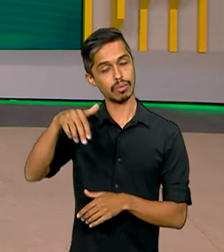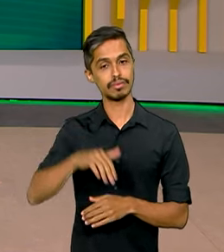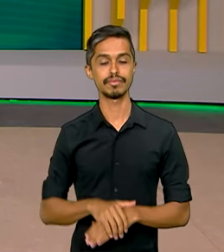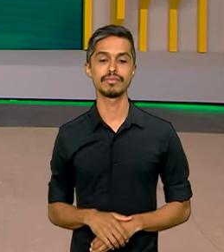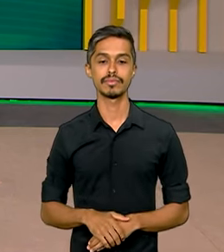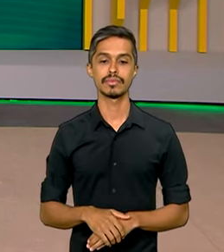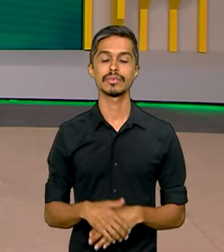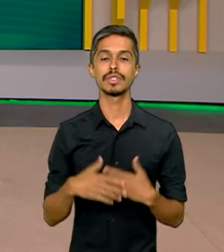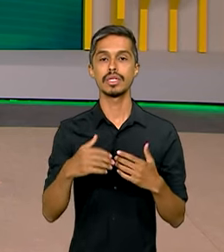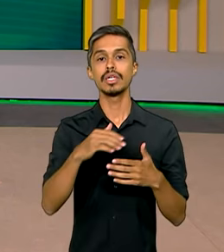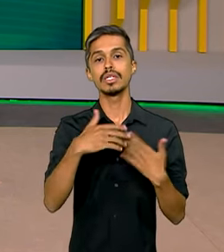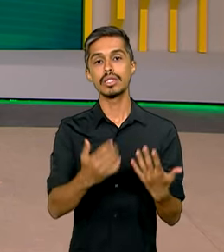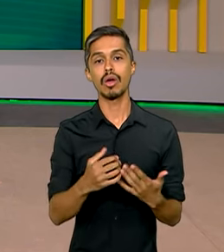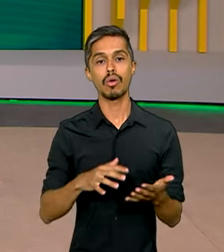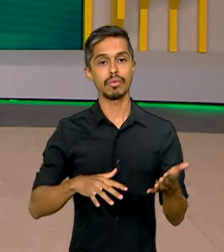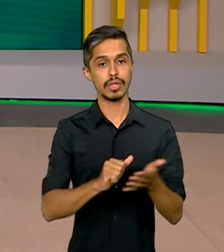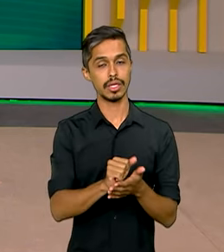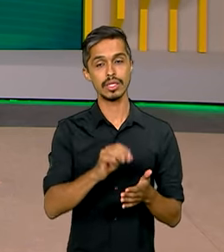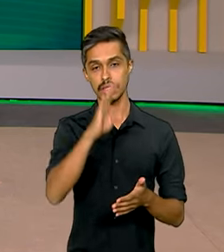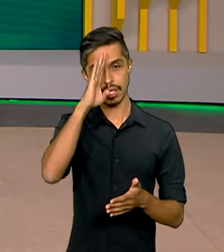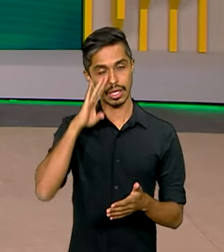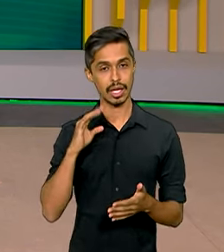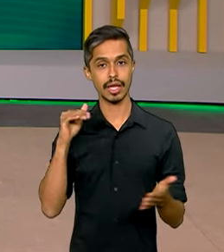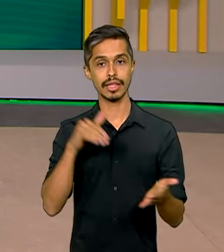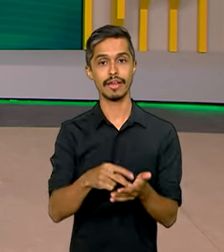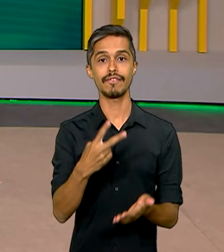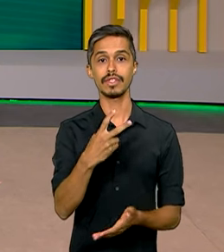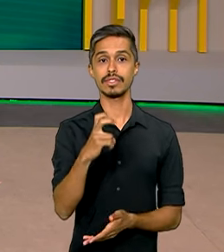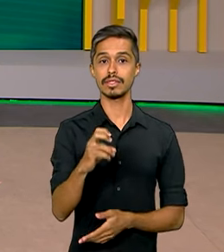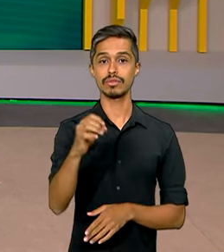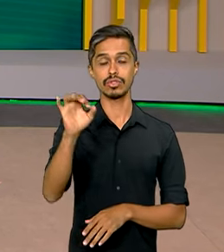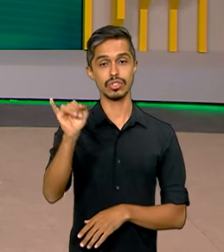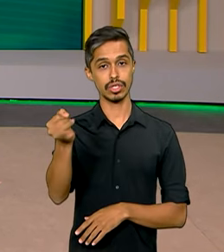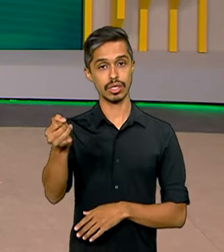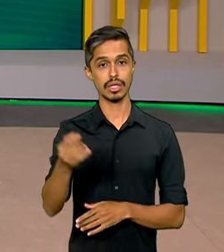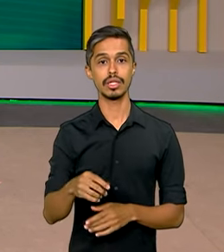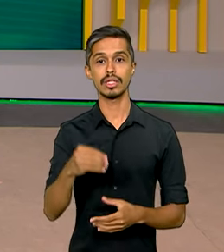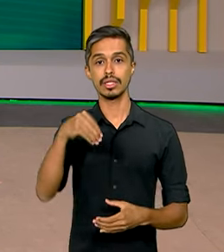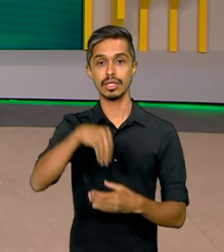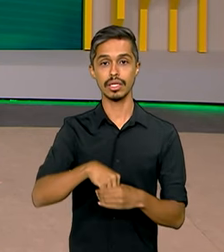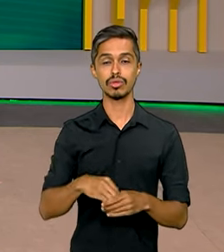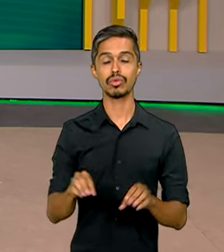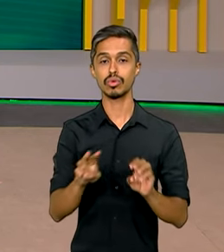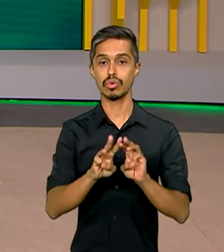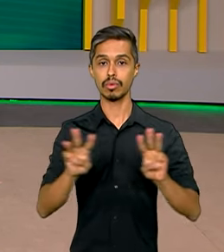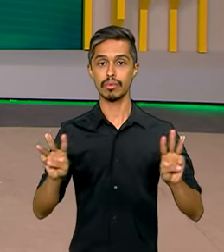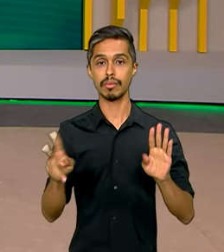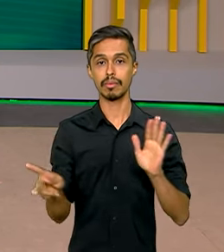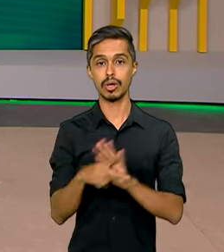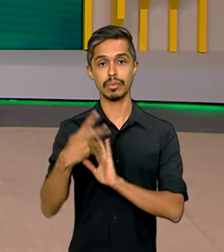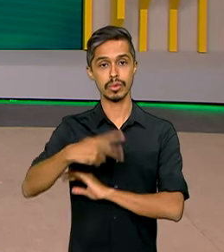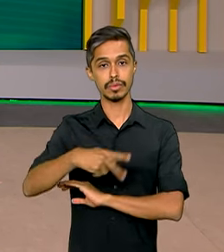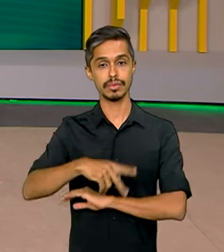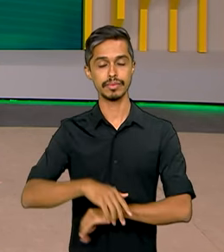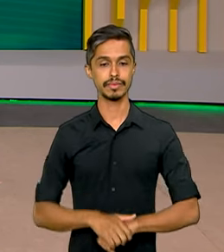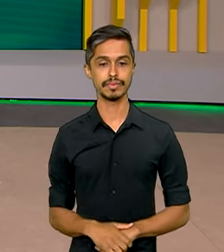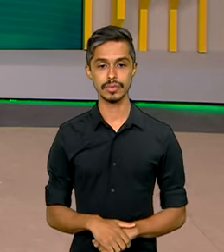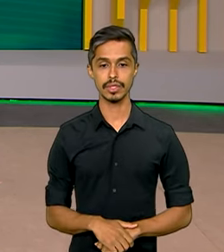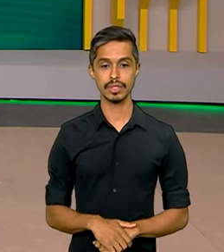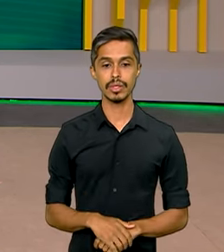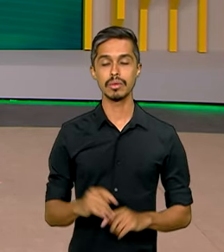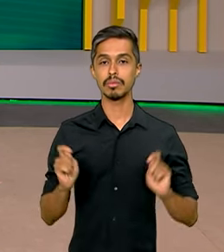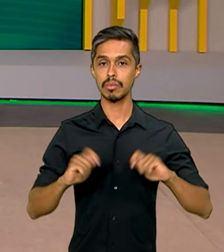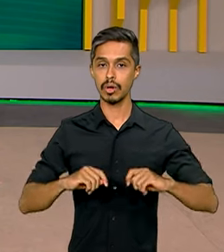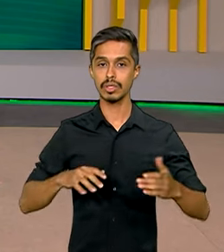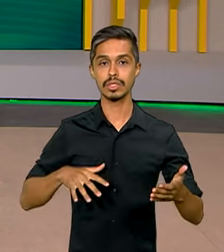de inscrição, que é gratuita, vai até 25 de janeiro, no Portal Único de Acesso ao Ensino Superior. Podem se